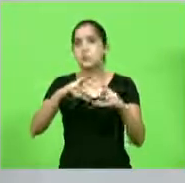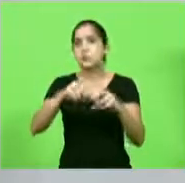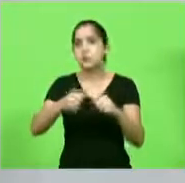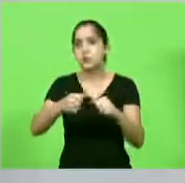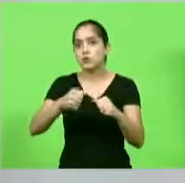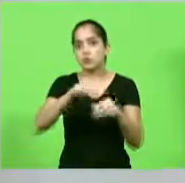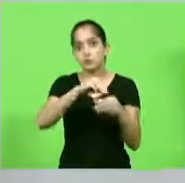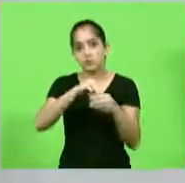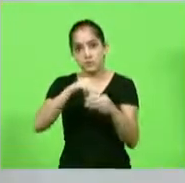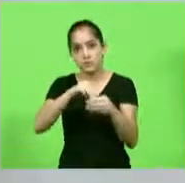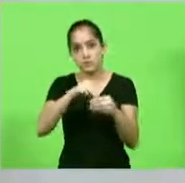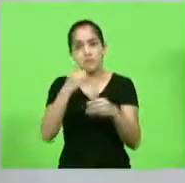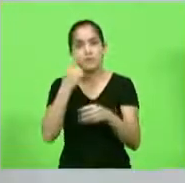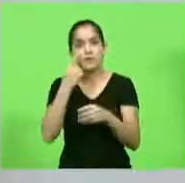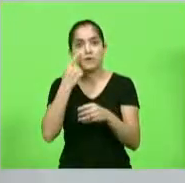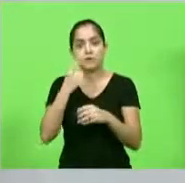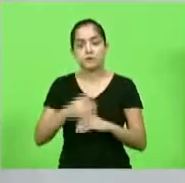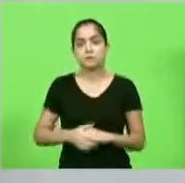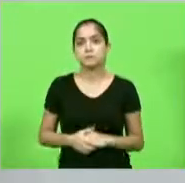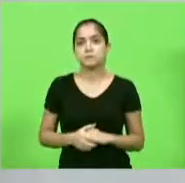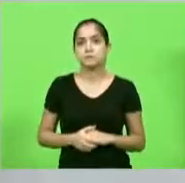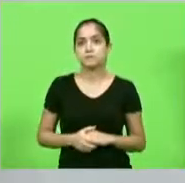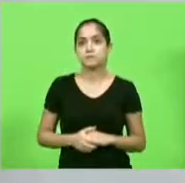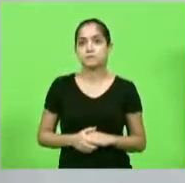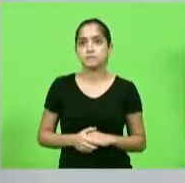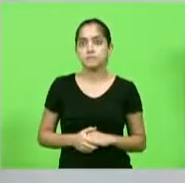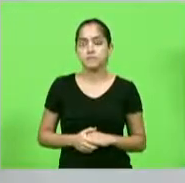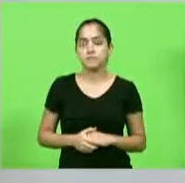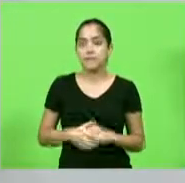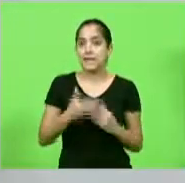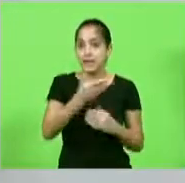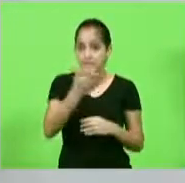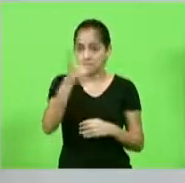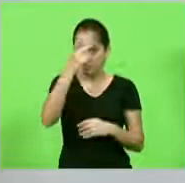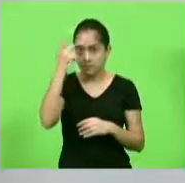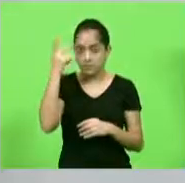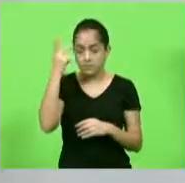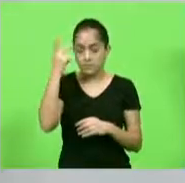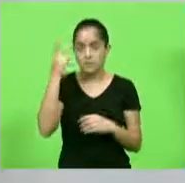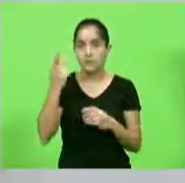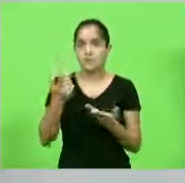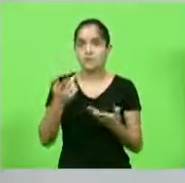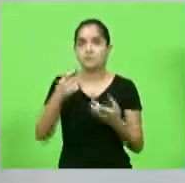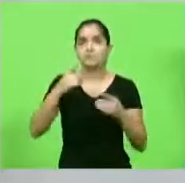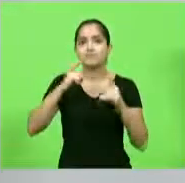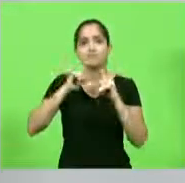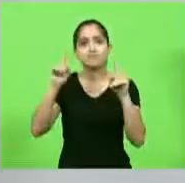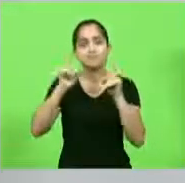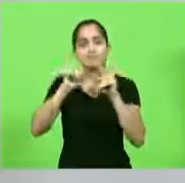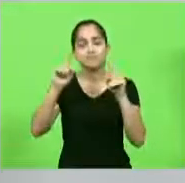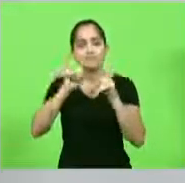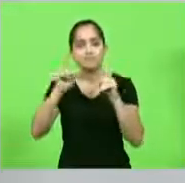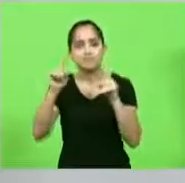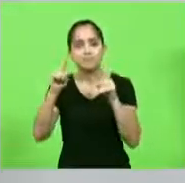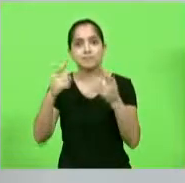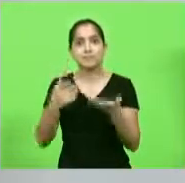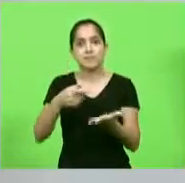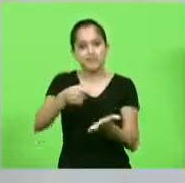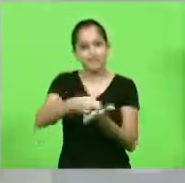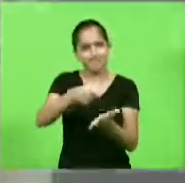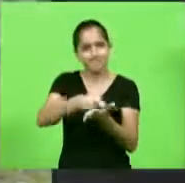municípios. Coloca a imagem lá, por gentileza. E essas pessoas estão reclamando da forma